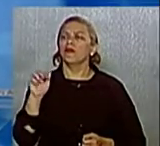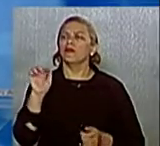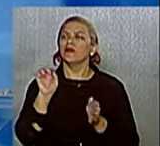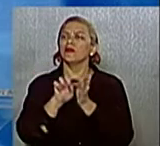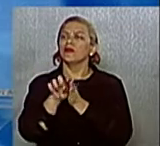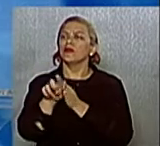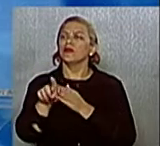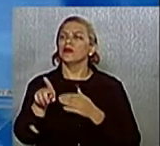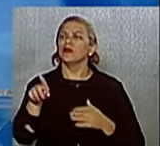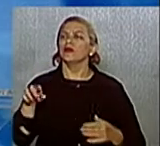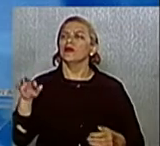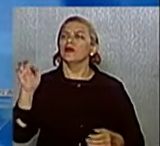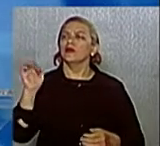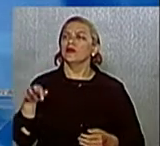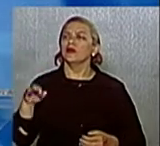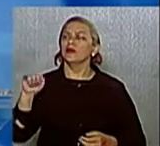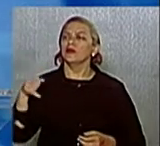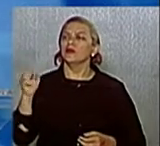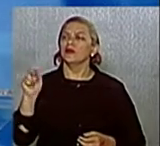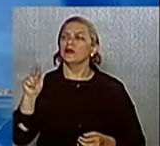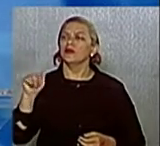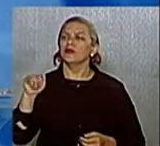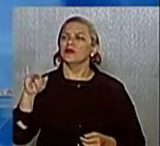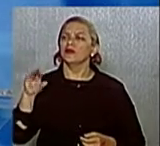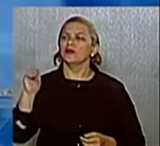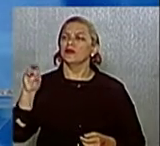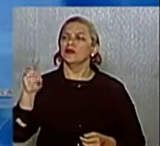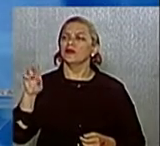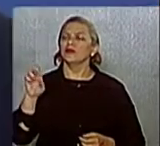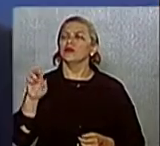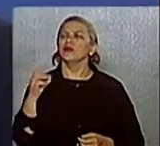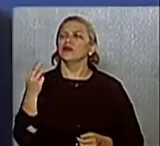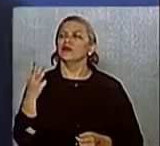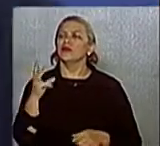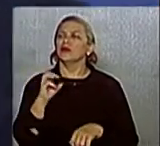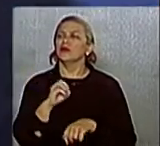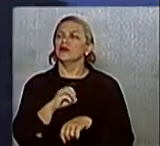Júnior Filipe, do PSD. O senhor tem 30 segundos para a pergunta, candidato.